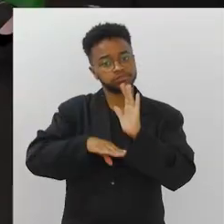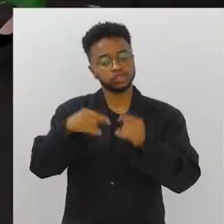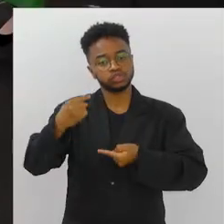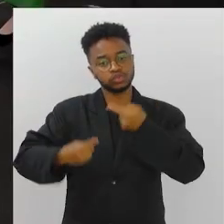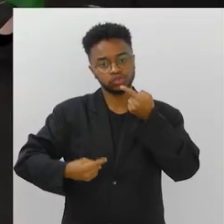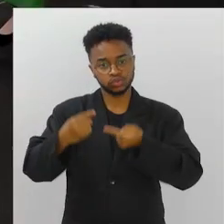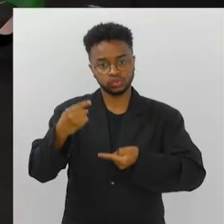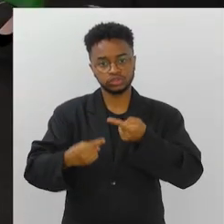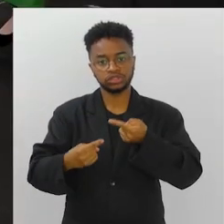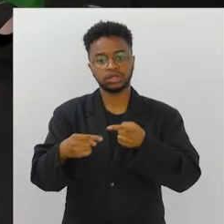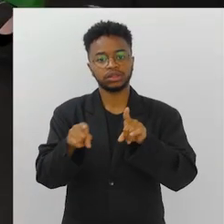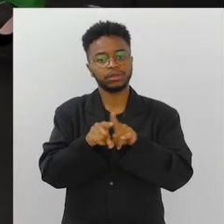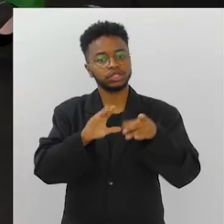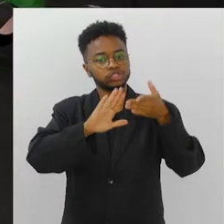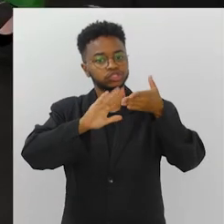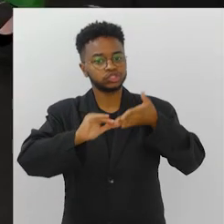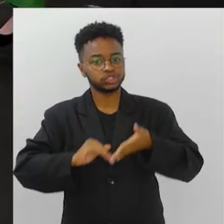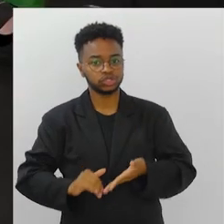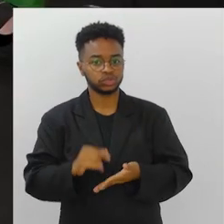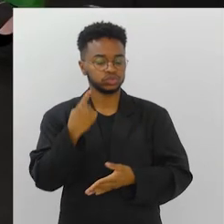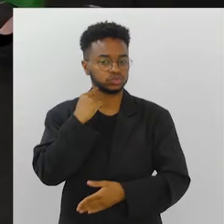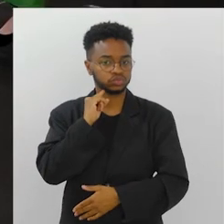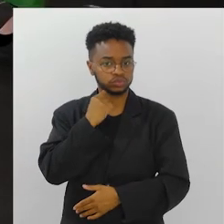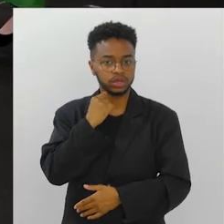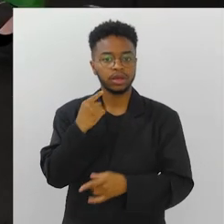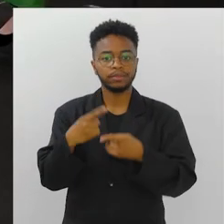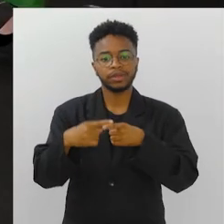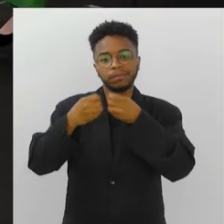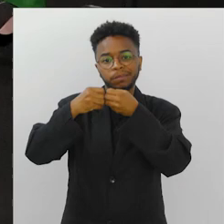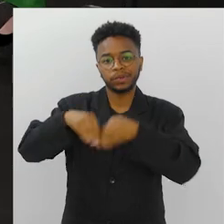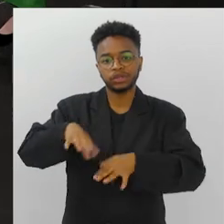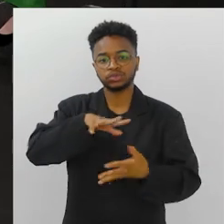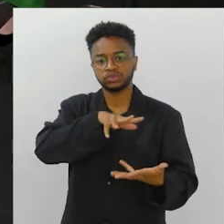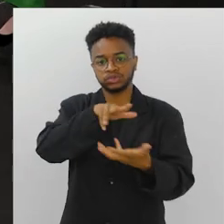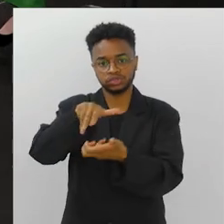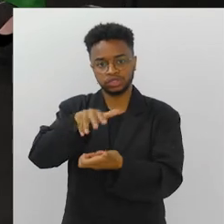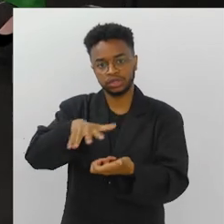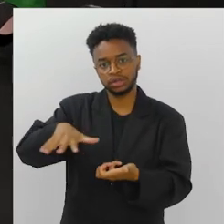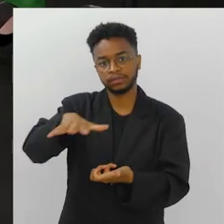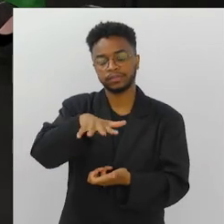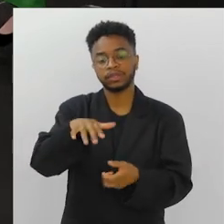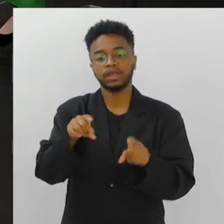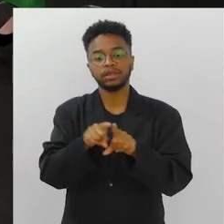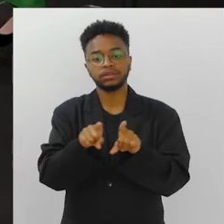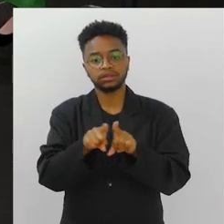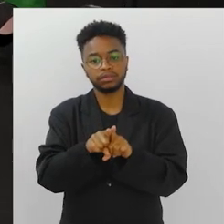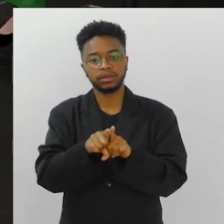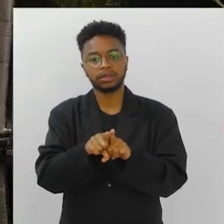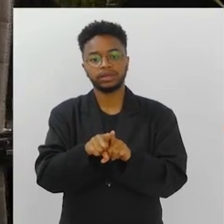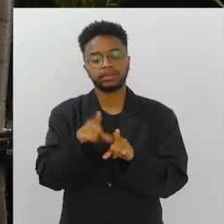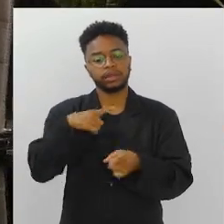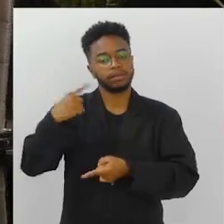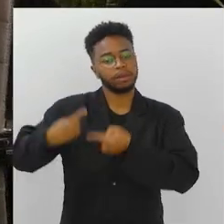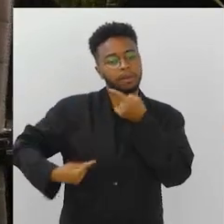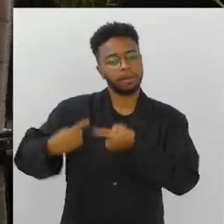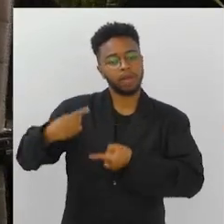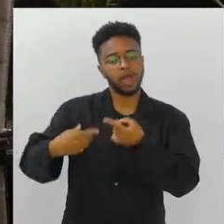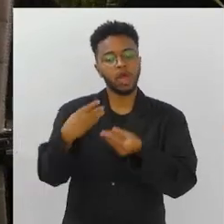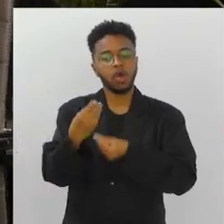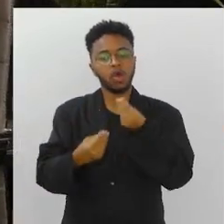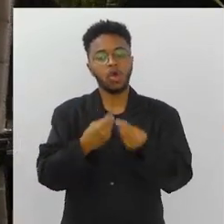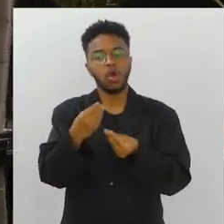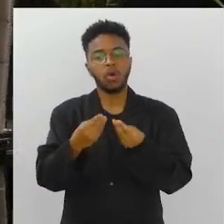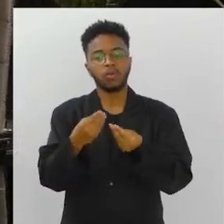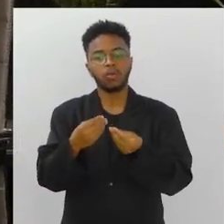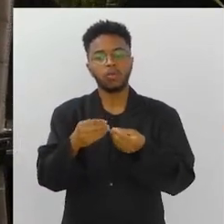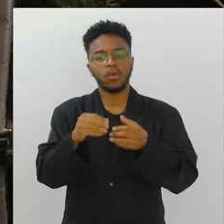dessa discussão, a poluição que afeta o mundo inteiro, passa também por essa discussão de